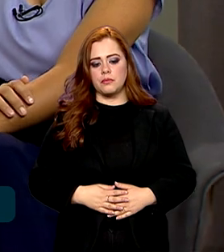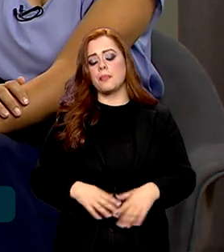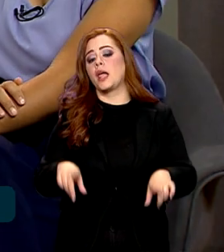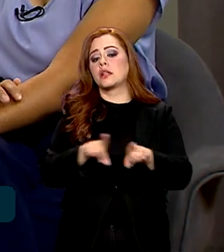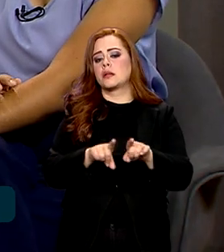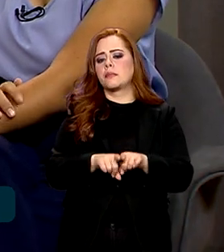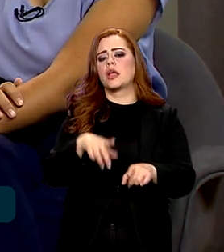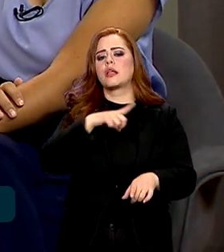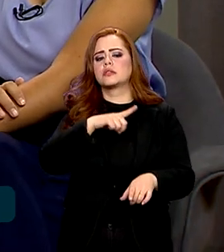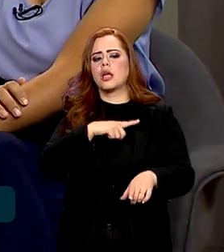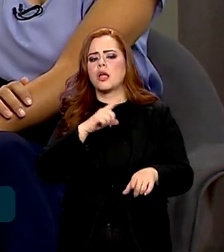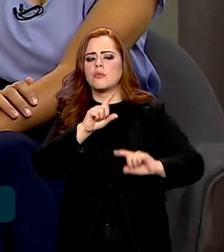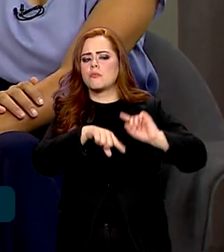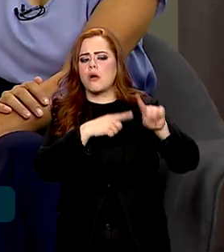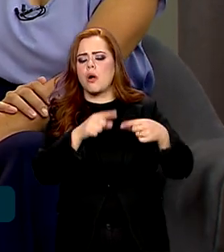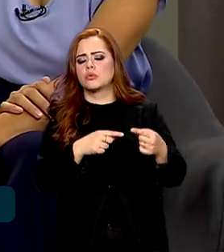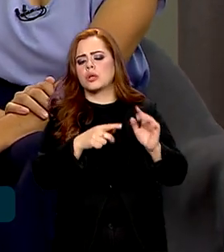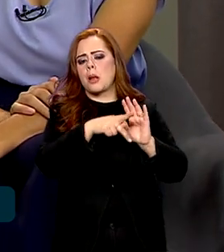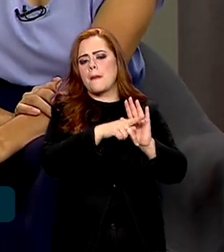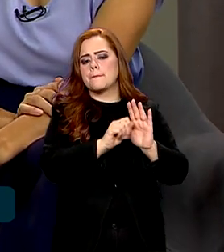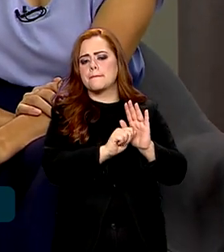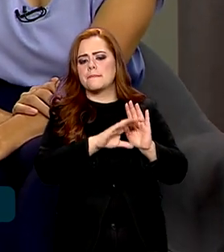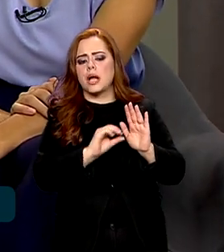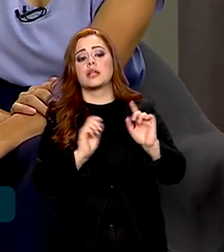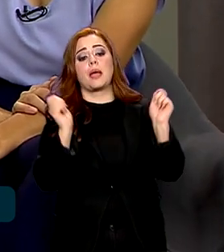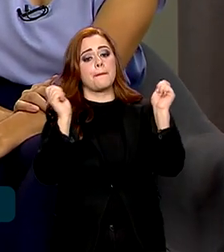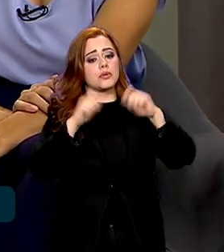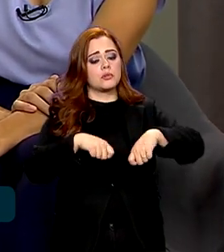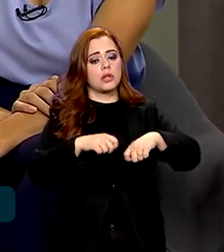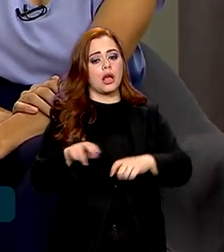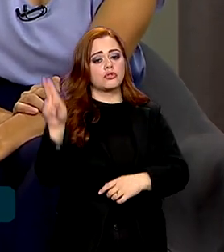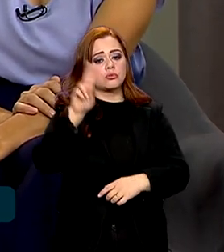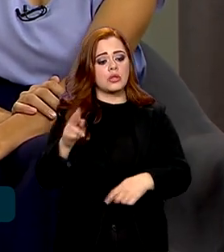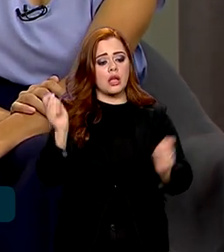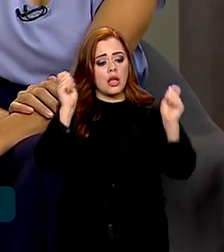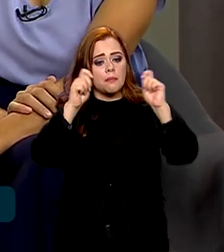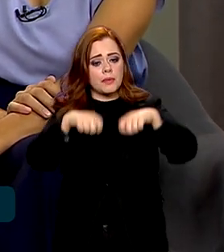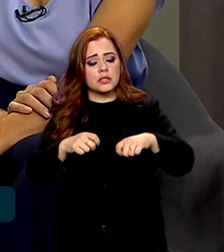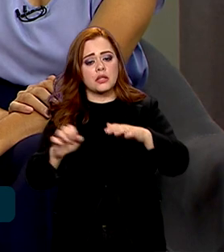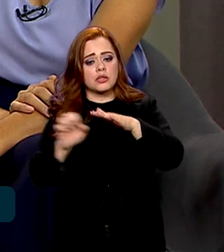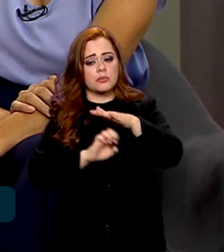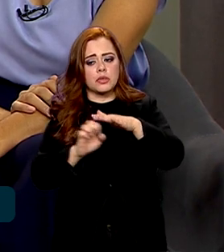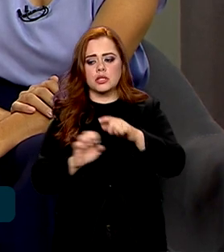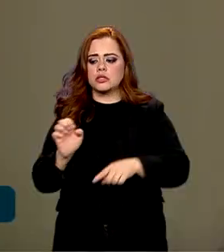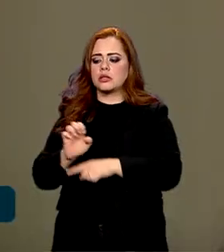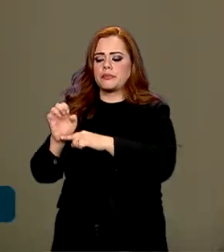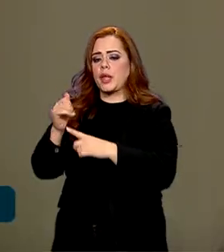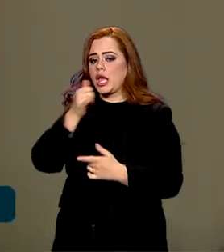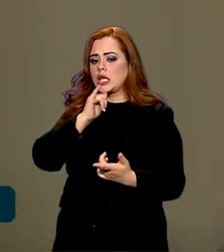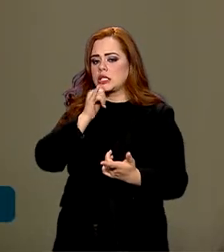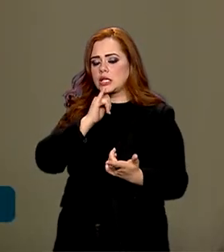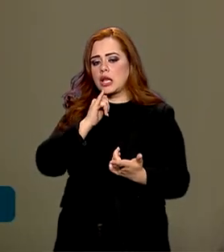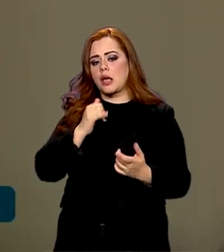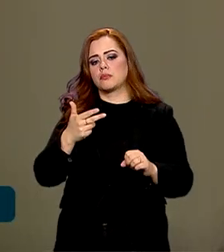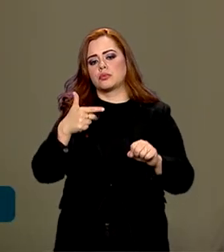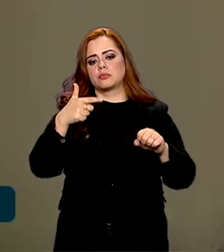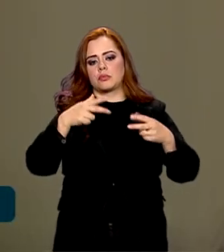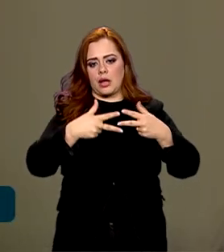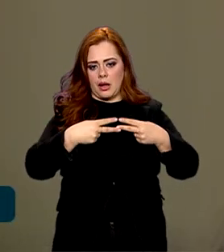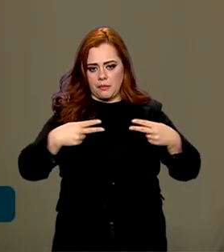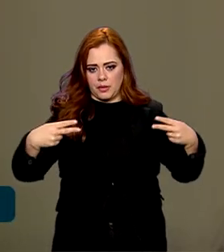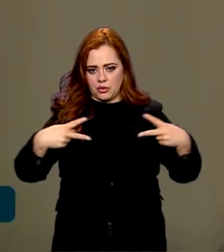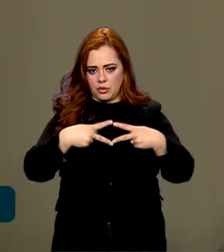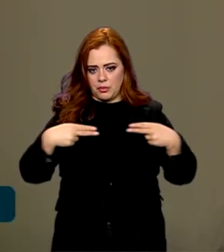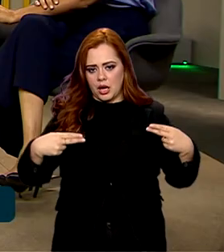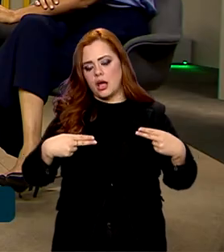prevista aí nesse novo PAC, que é a possibilidade de usar a capacidade das empresas estatais, como, por exemplo, a Petrobras, os